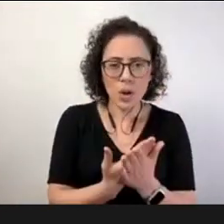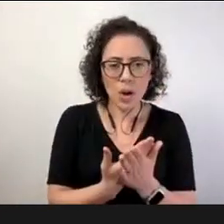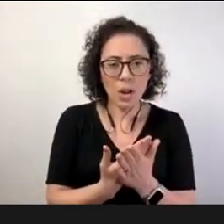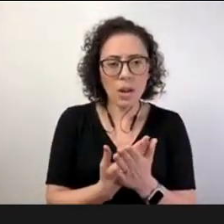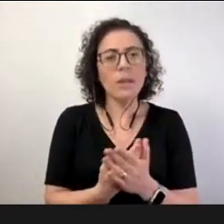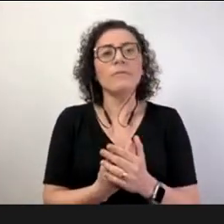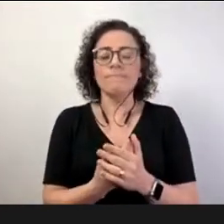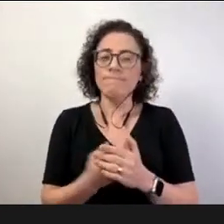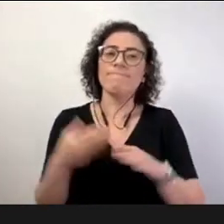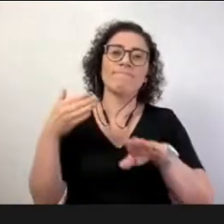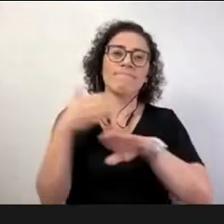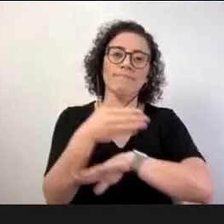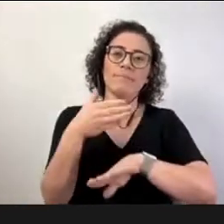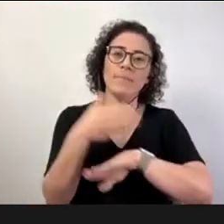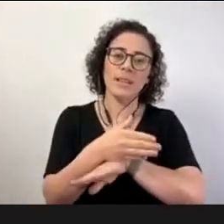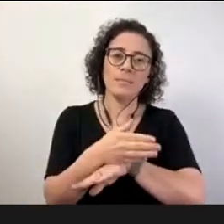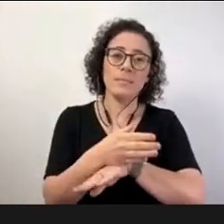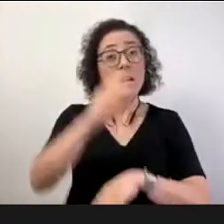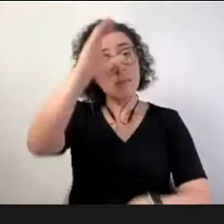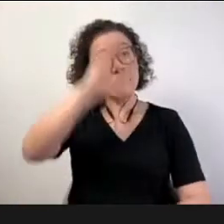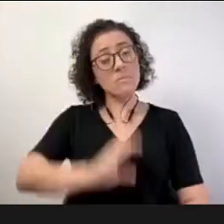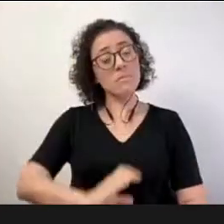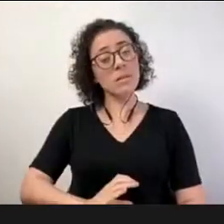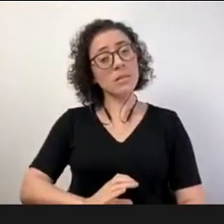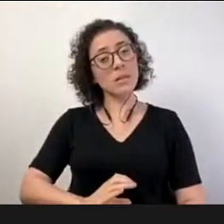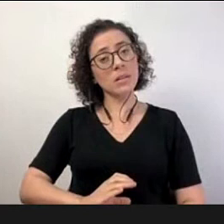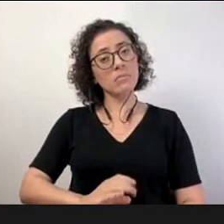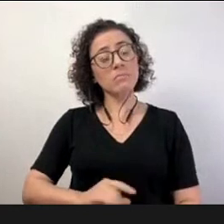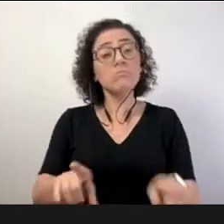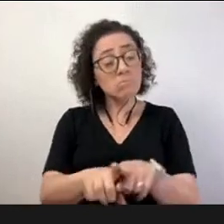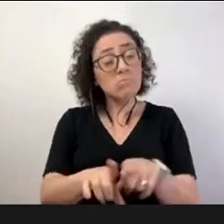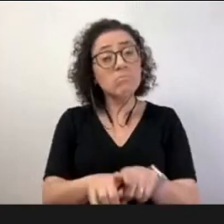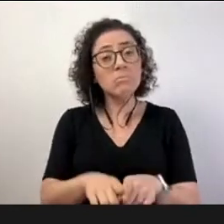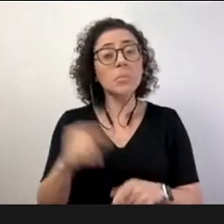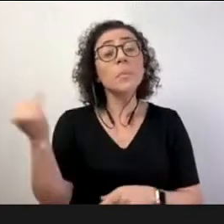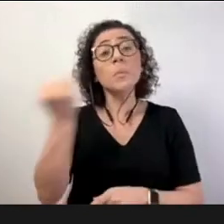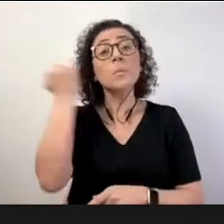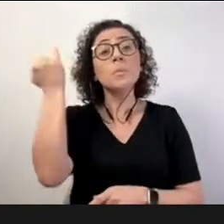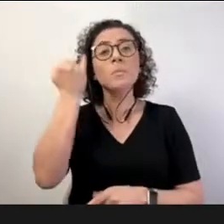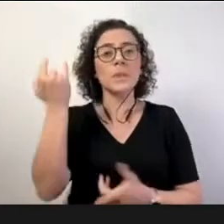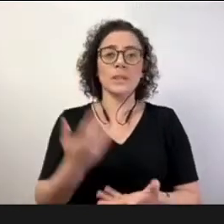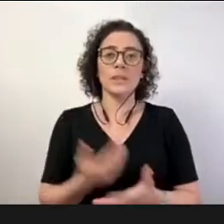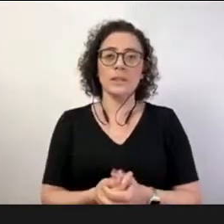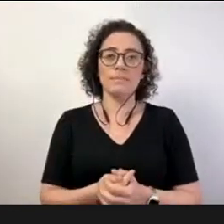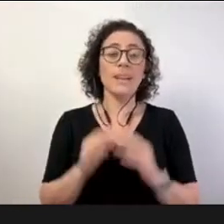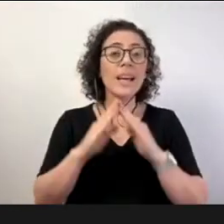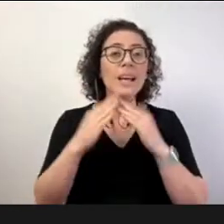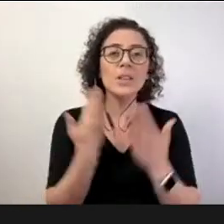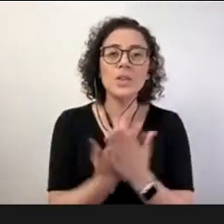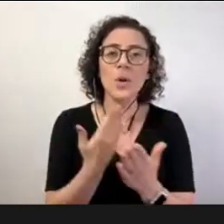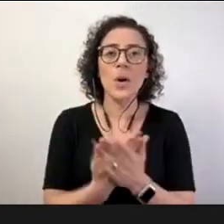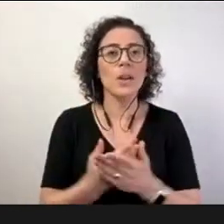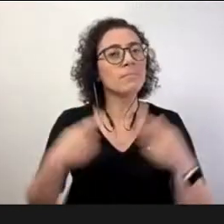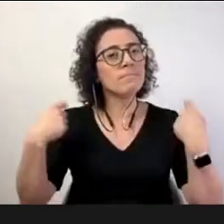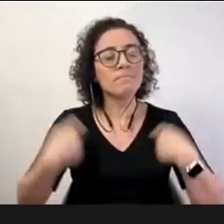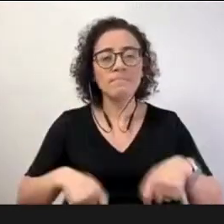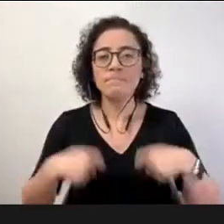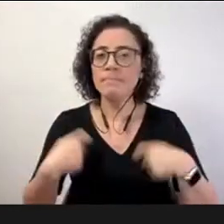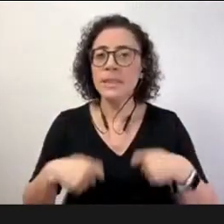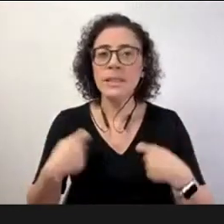participação e da cidadania tornou-se óbvio que as nossas escolas têm que ser escolas